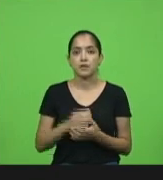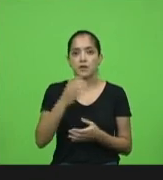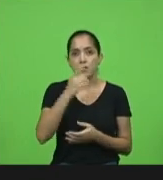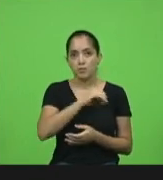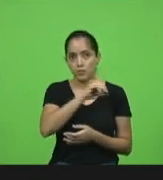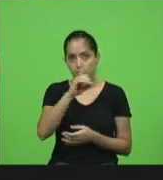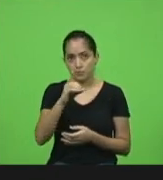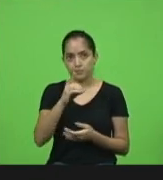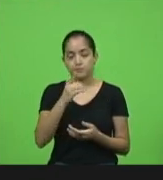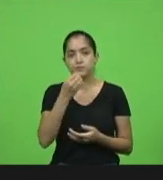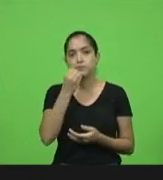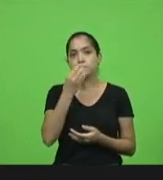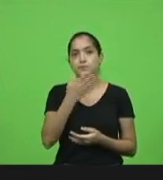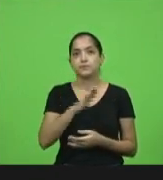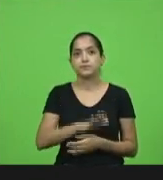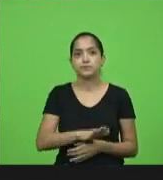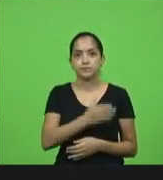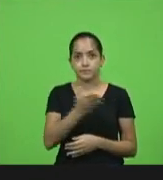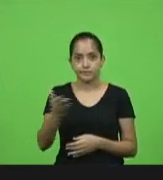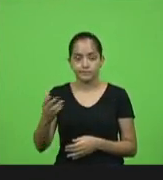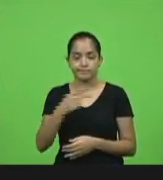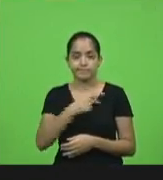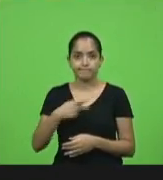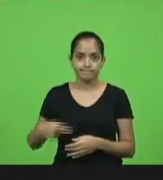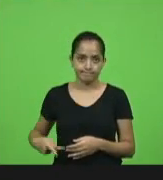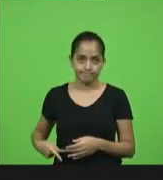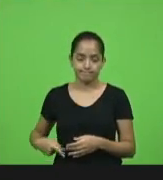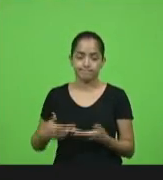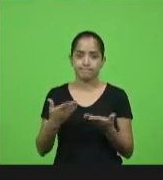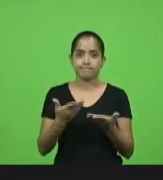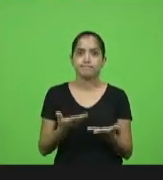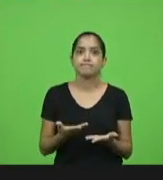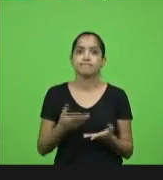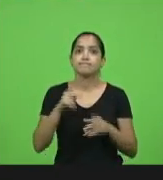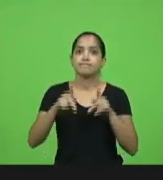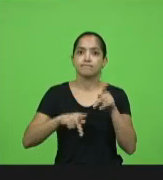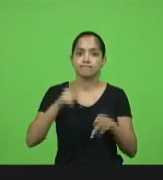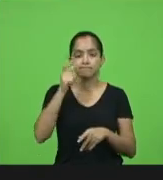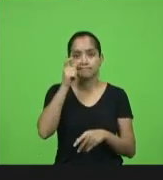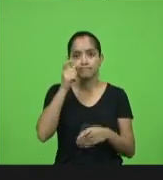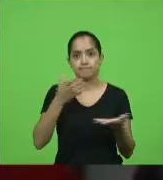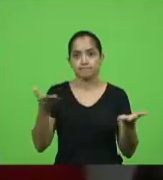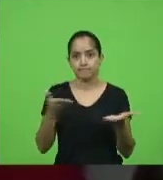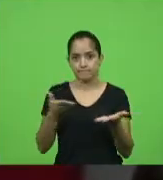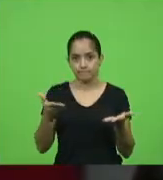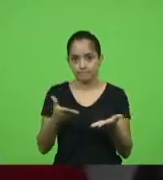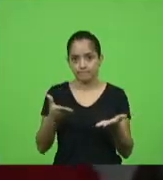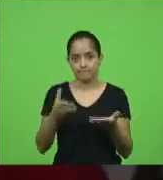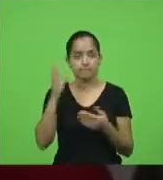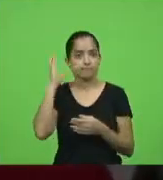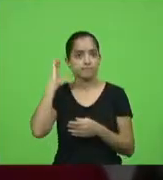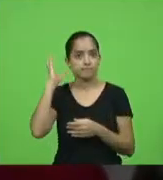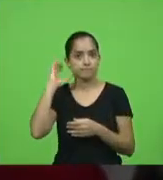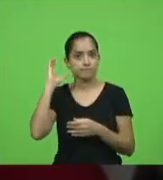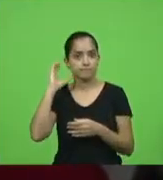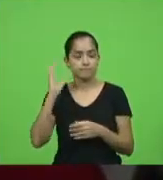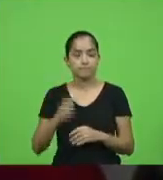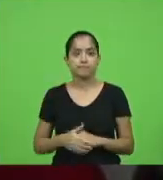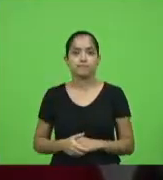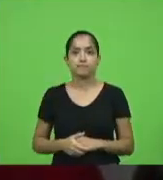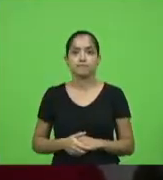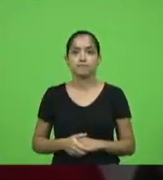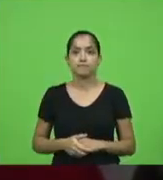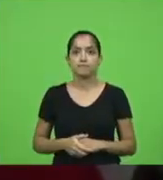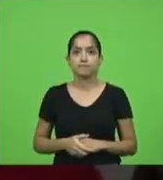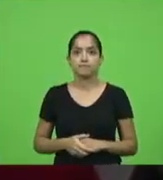boa tarde presidente senhoras e senhores cidadão catarinense que nos ouve e nos assiste pela tv